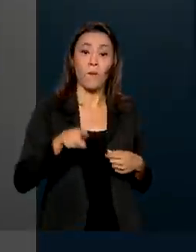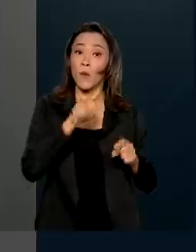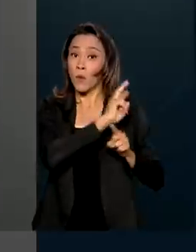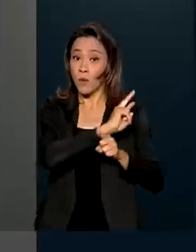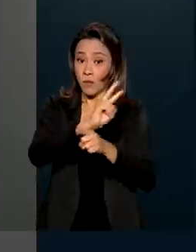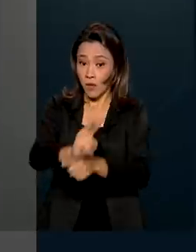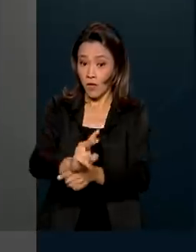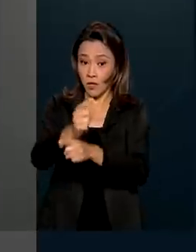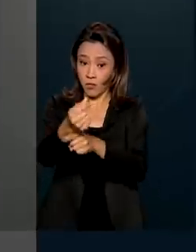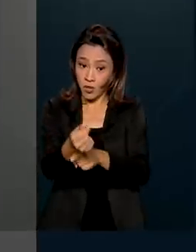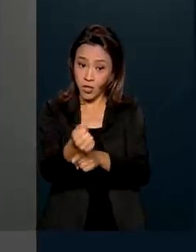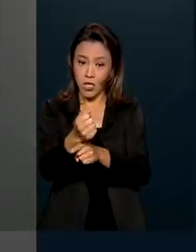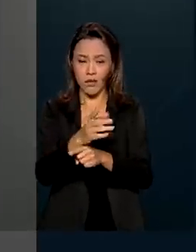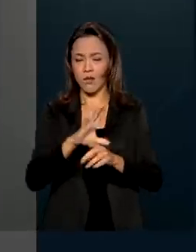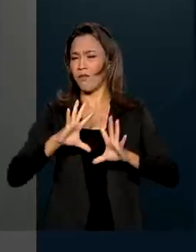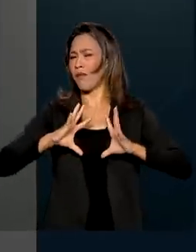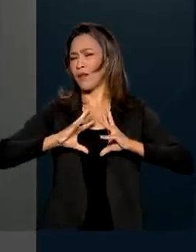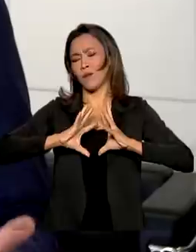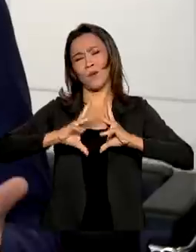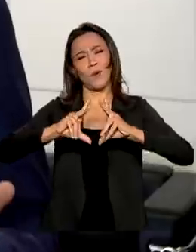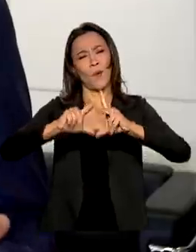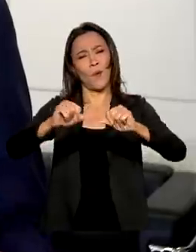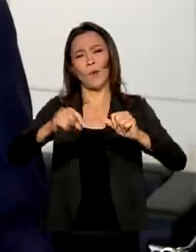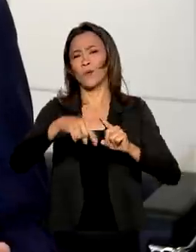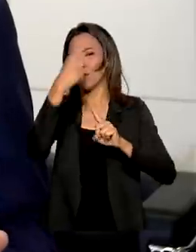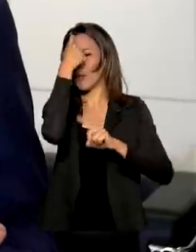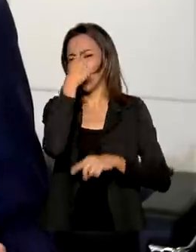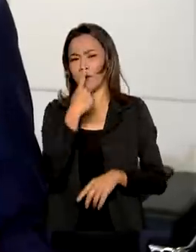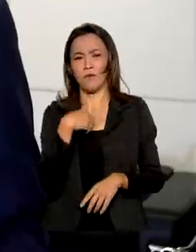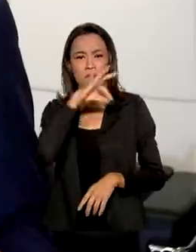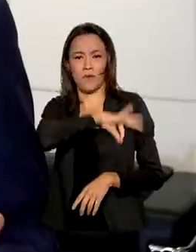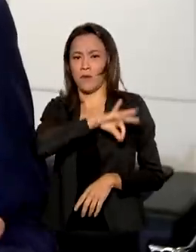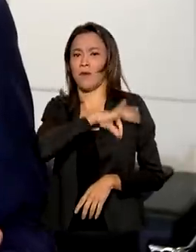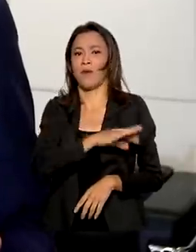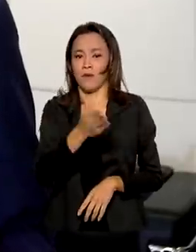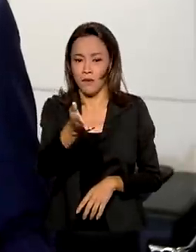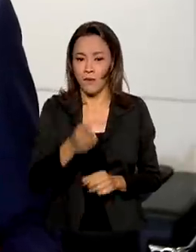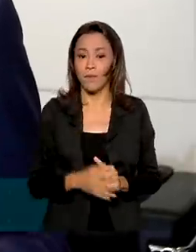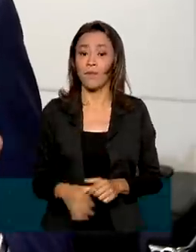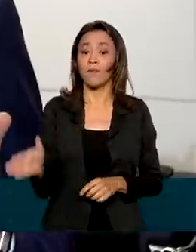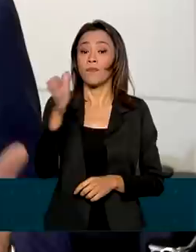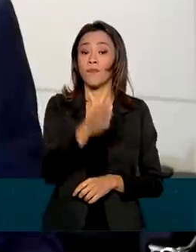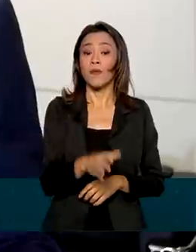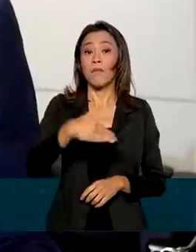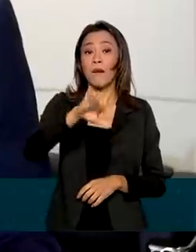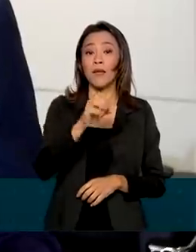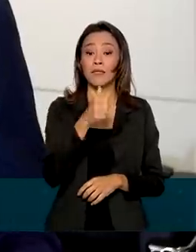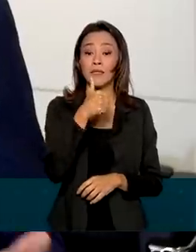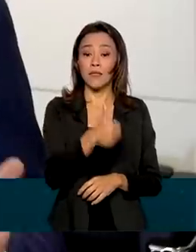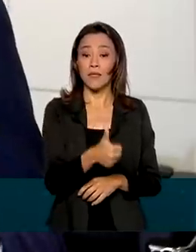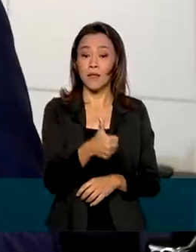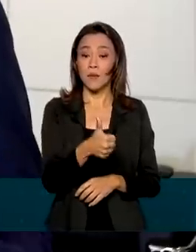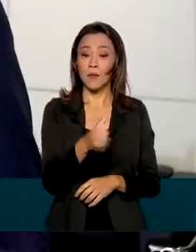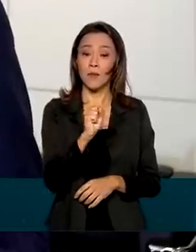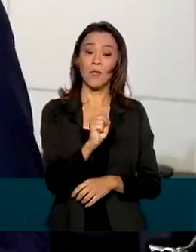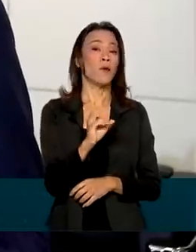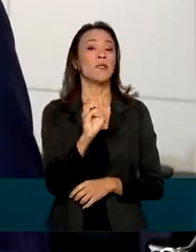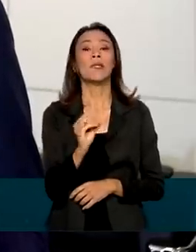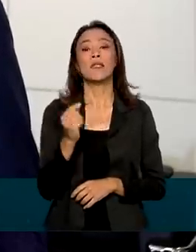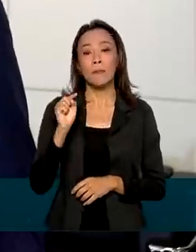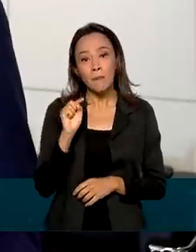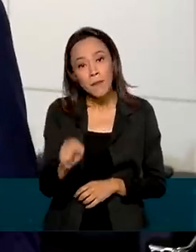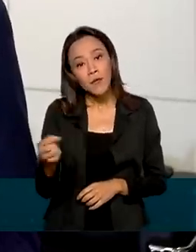para todas as faixas de renda familiar. São mais de 180 mil novos